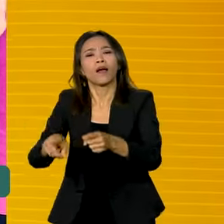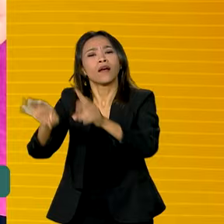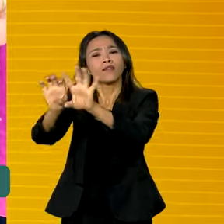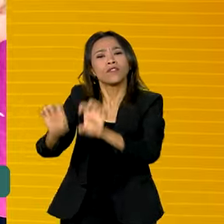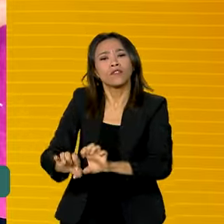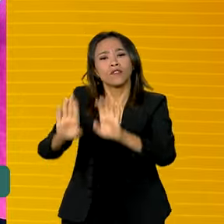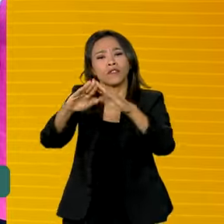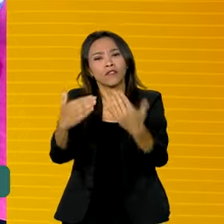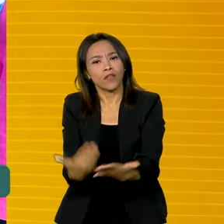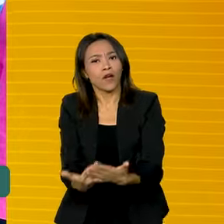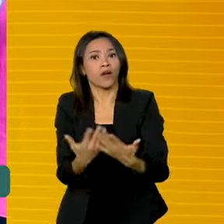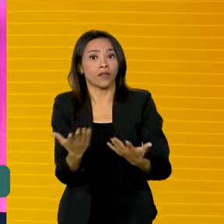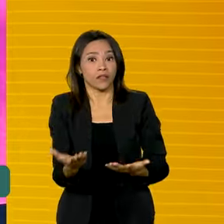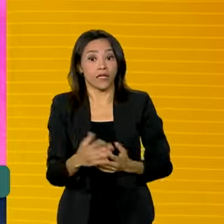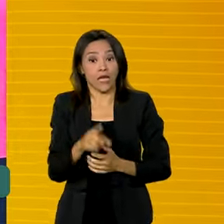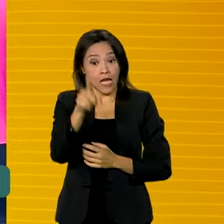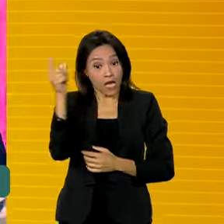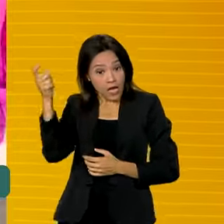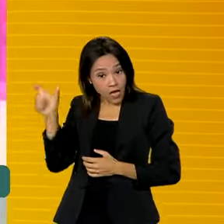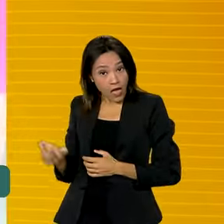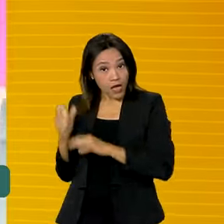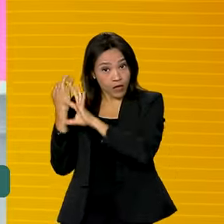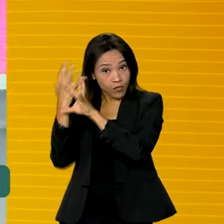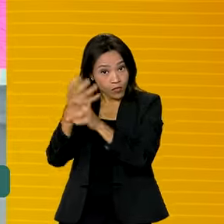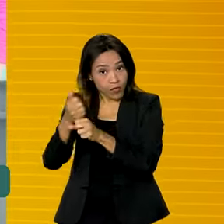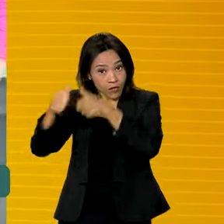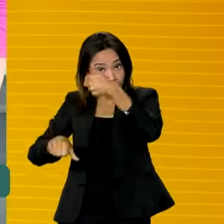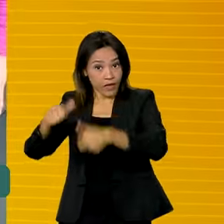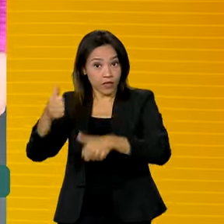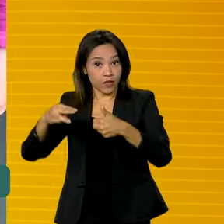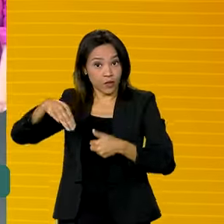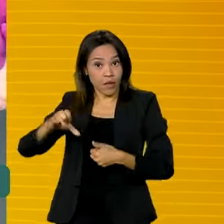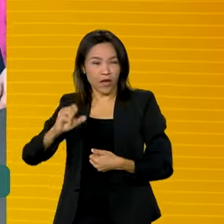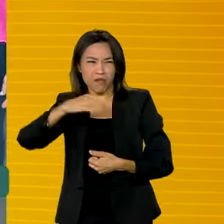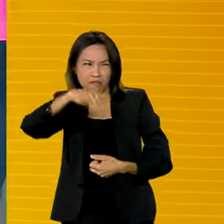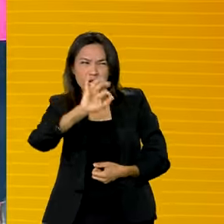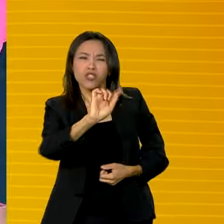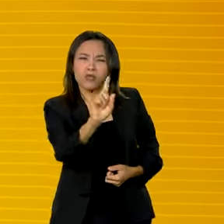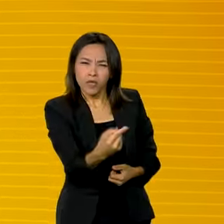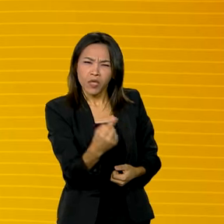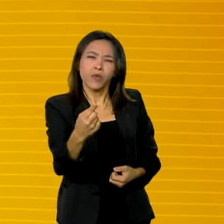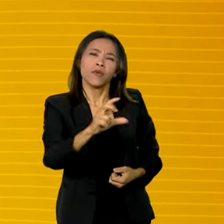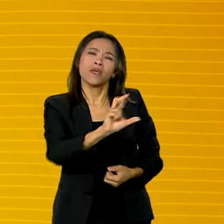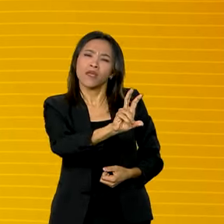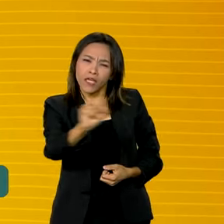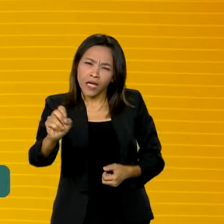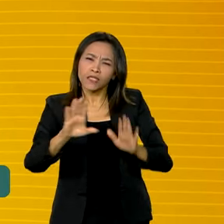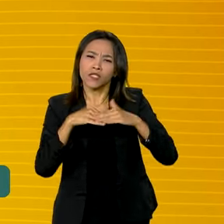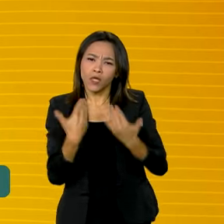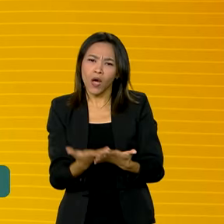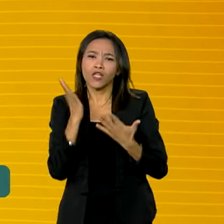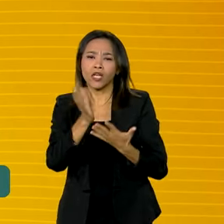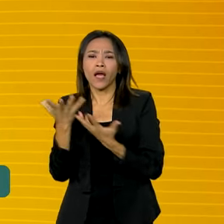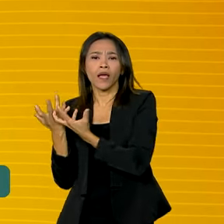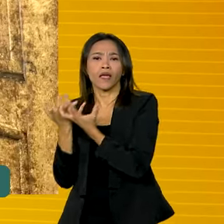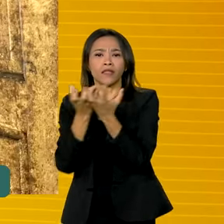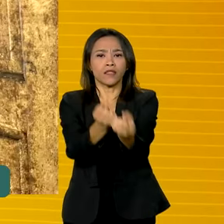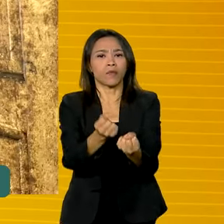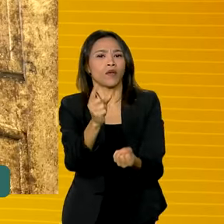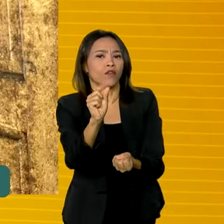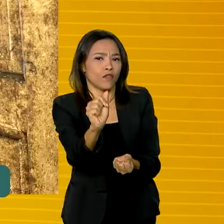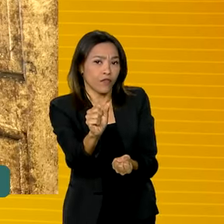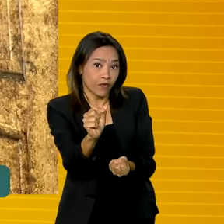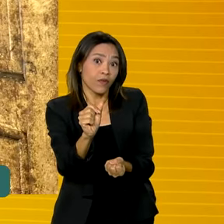pública. Segundo o balanço do MEC, mais de 1.500 escolas já receberam recursos do governo federal para medidas